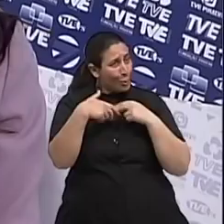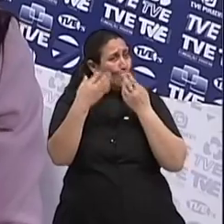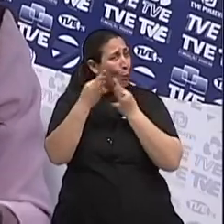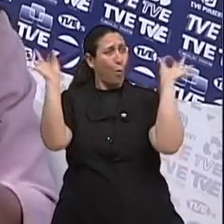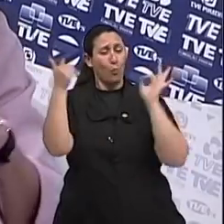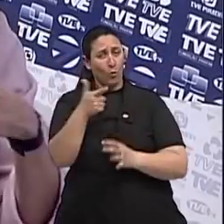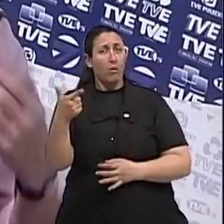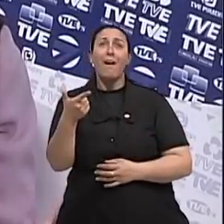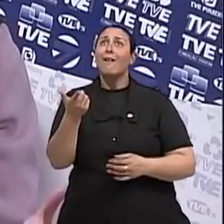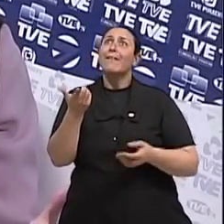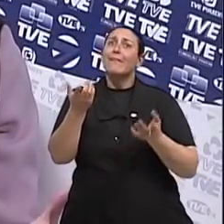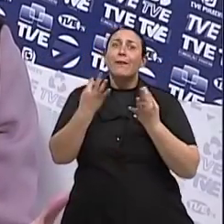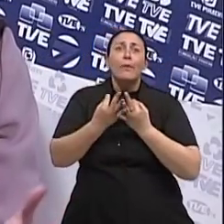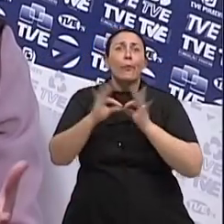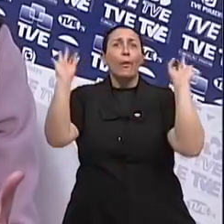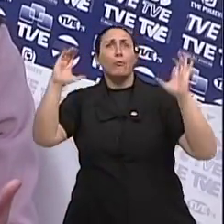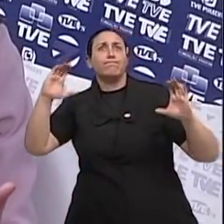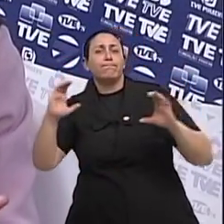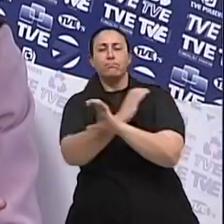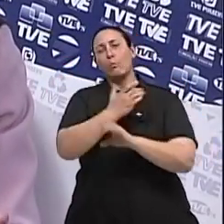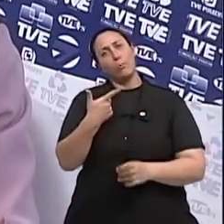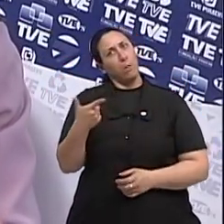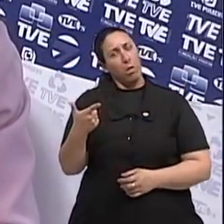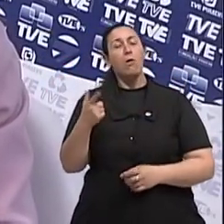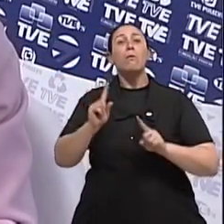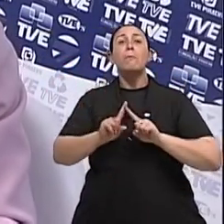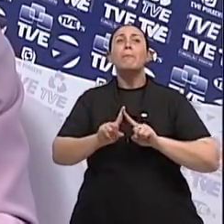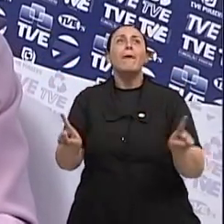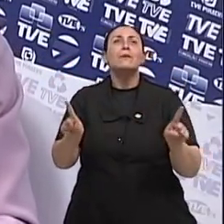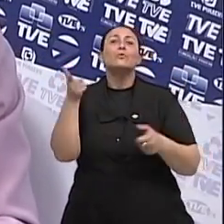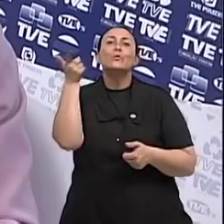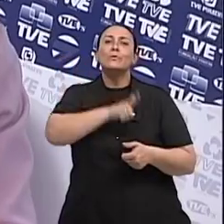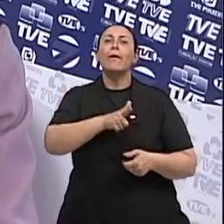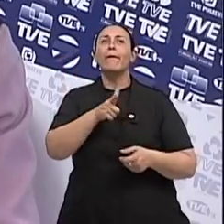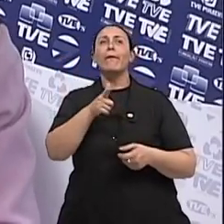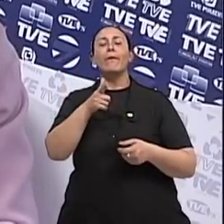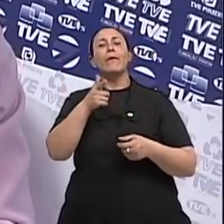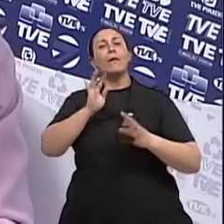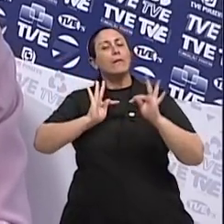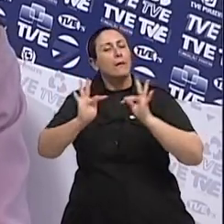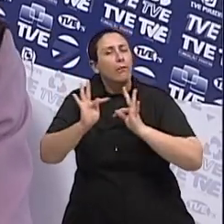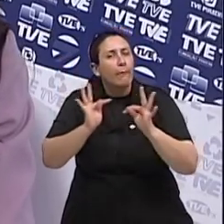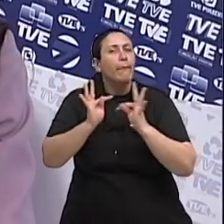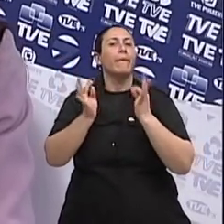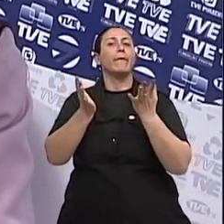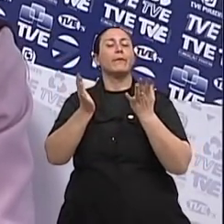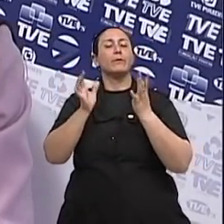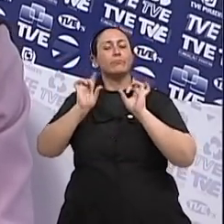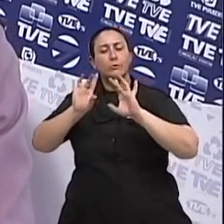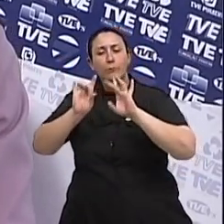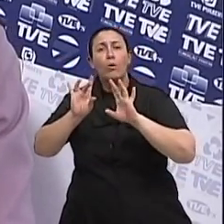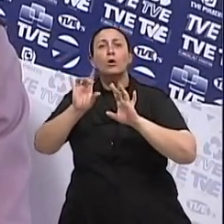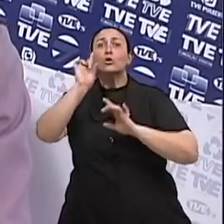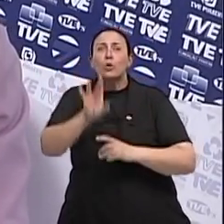Não há uma cura total. A gente consegue, com agora tratamentos específicos para a mão,